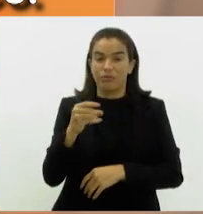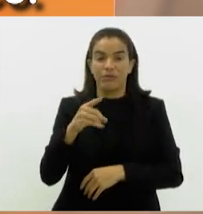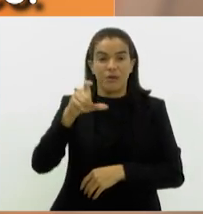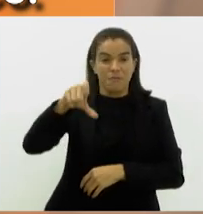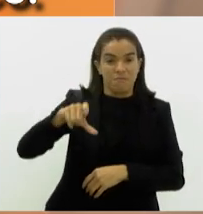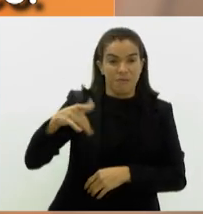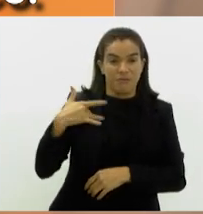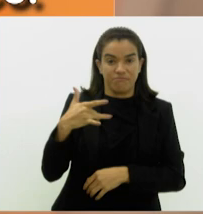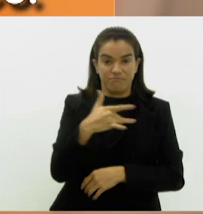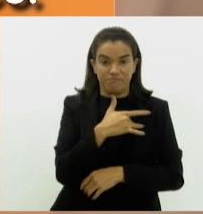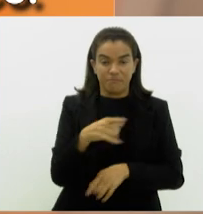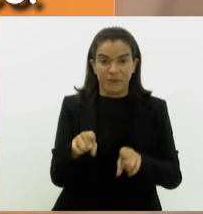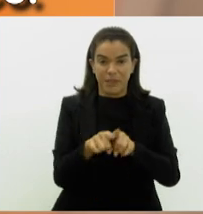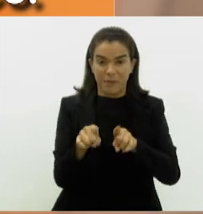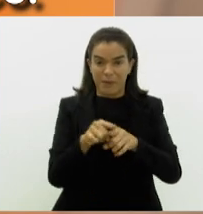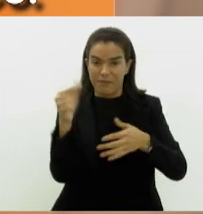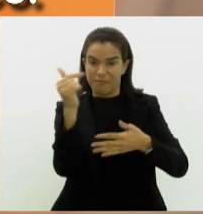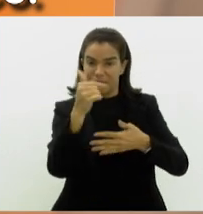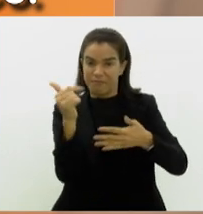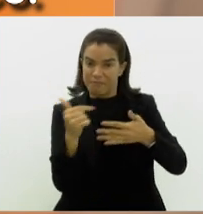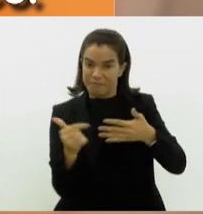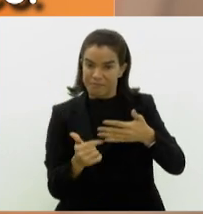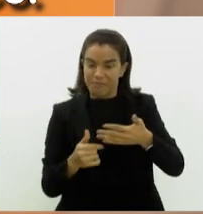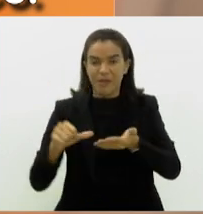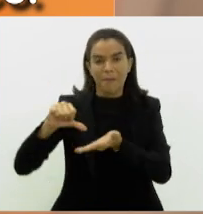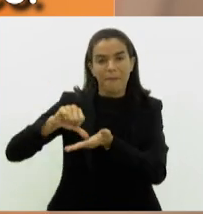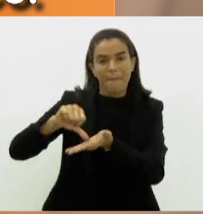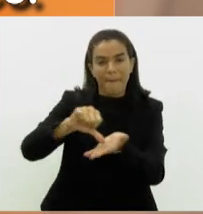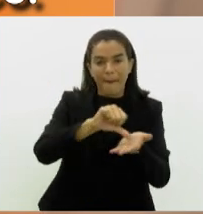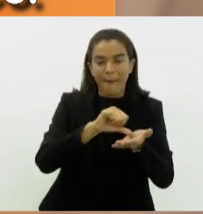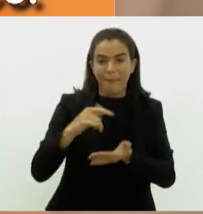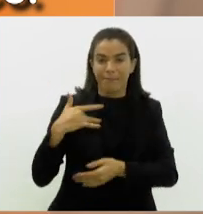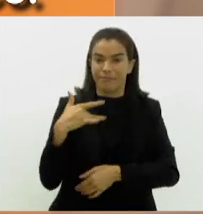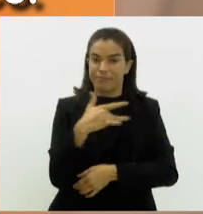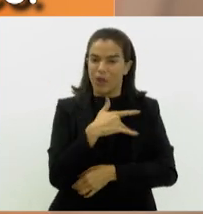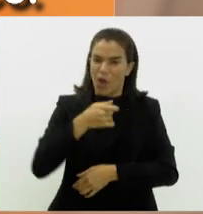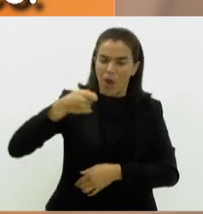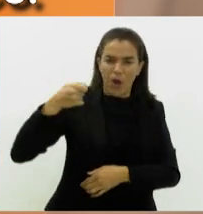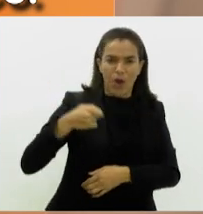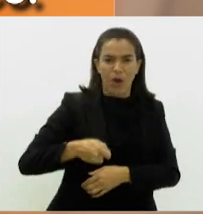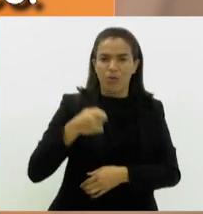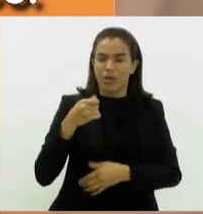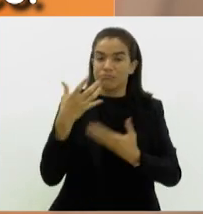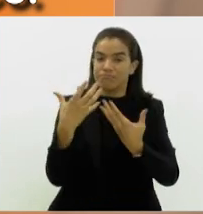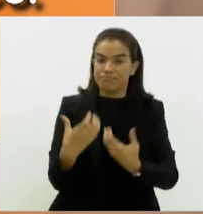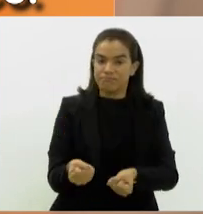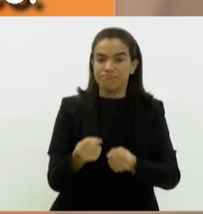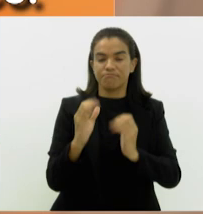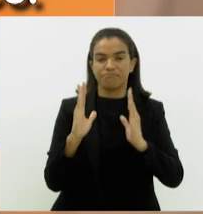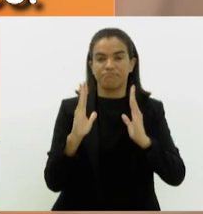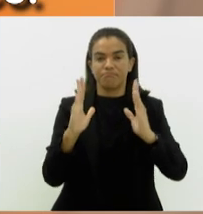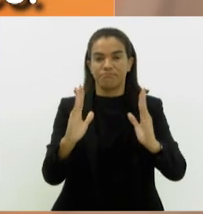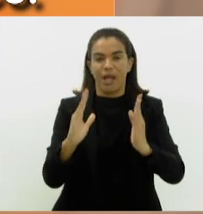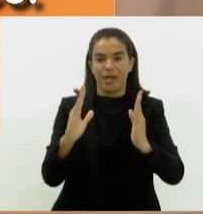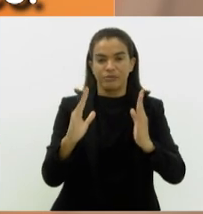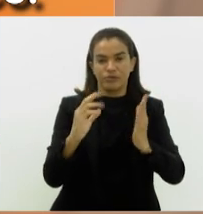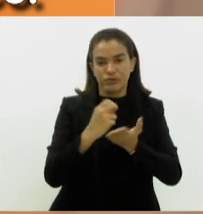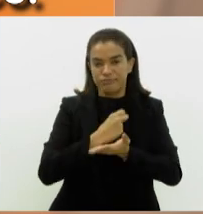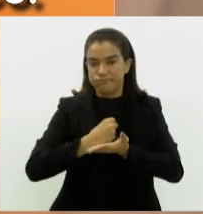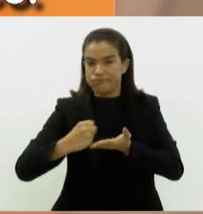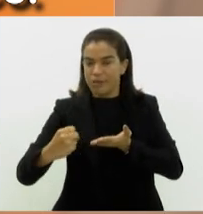assistência médica e demais estabelecimentos de saúde sejam obrigados a aceitar o prazo de validade